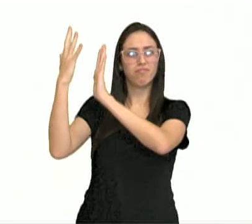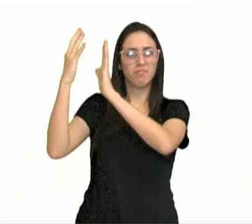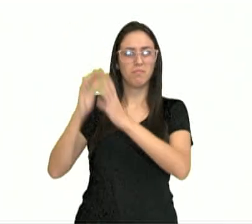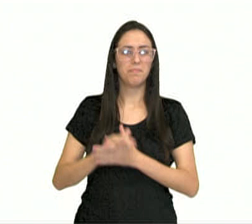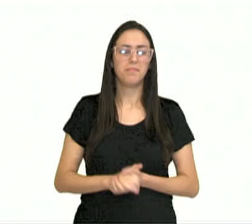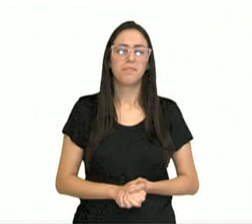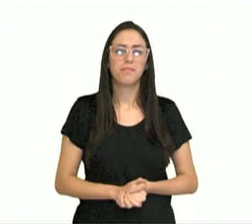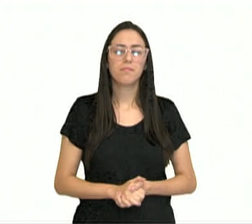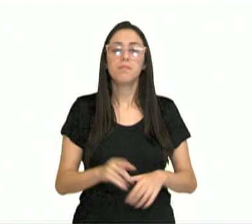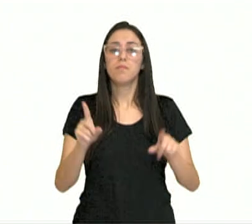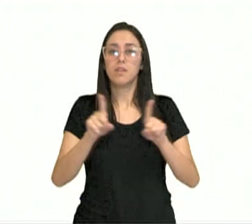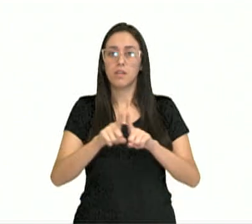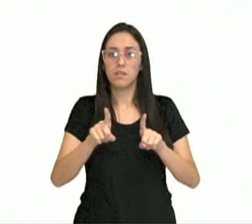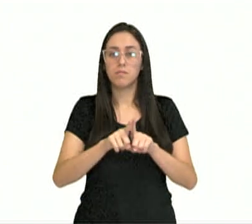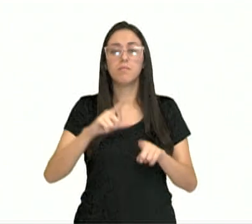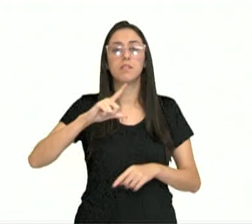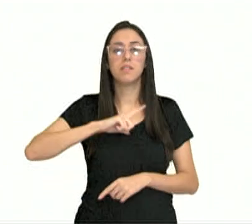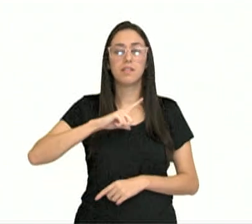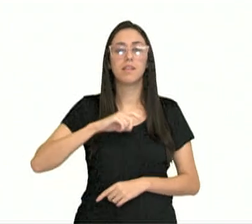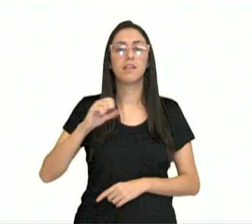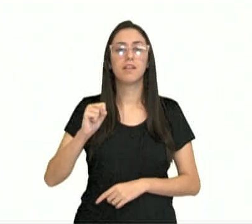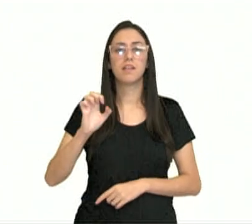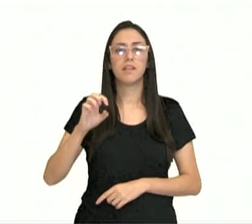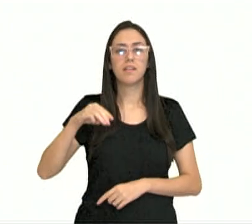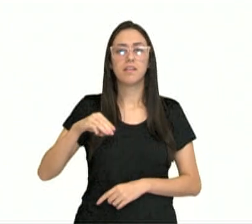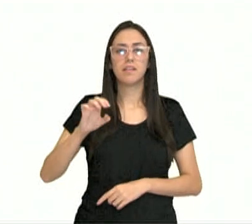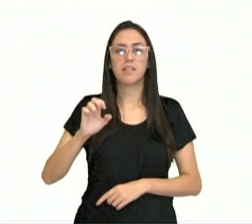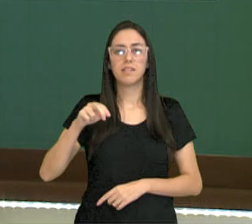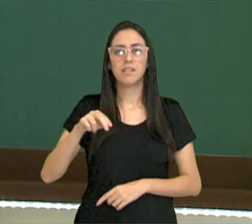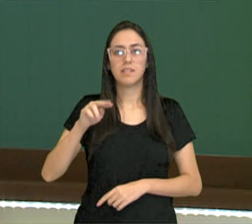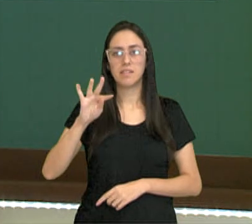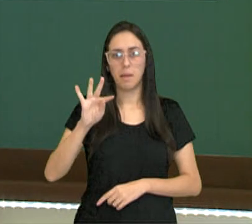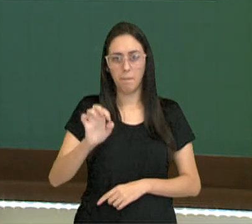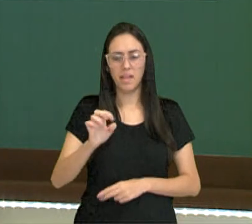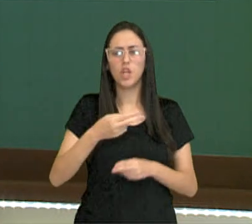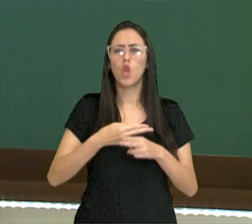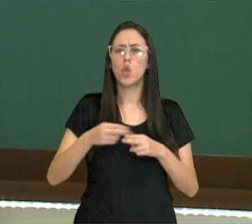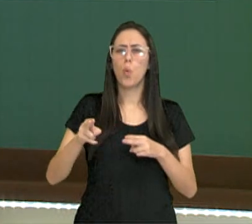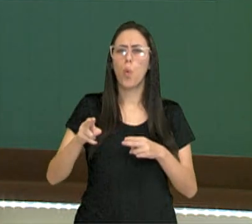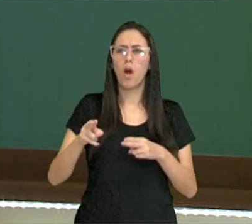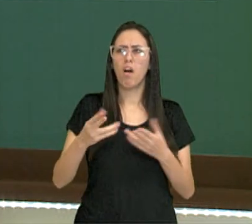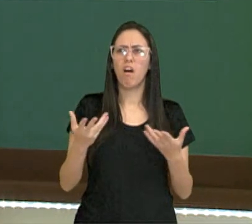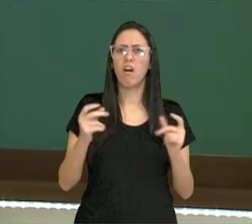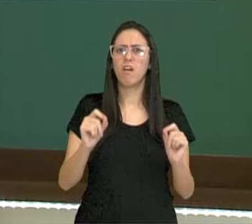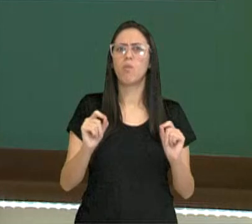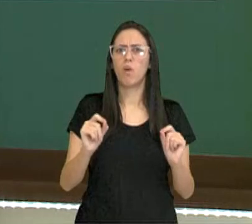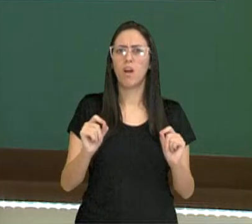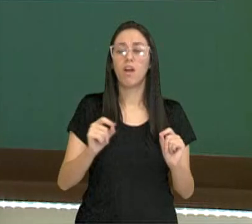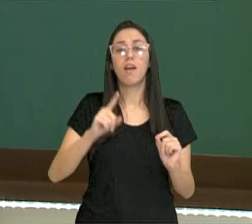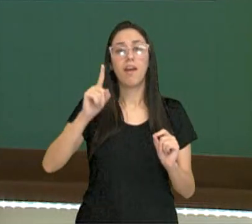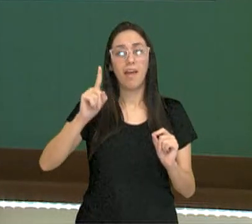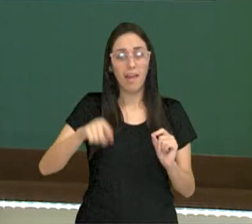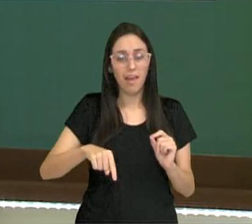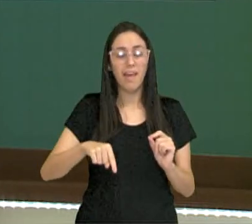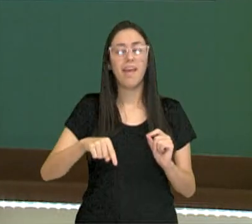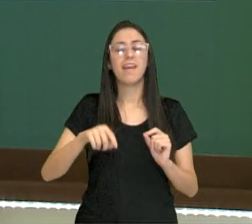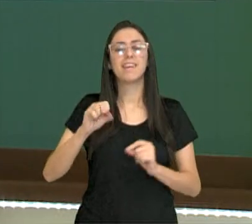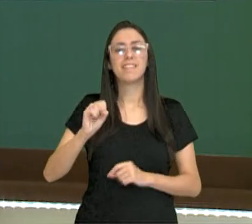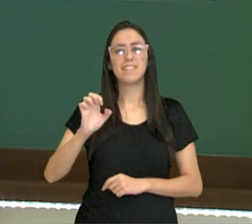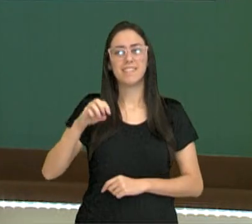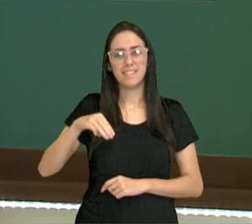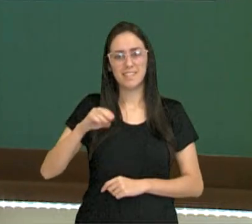Também apresentam sementes nuas. Mas o que é uma semente nua? É aquela semente que não é